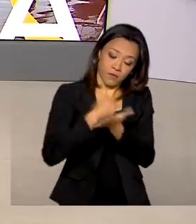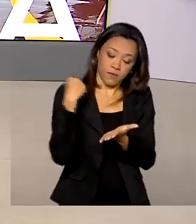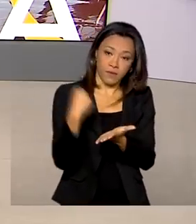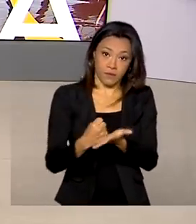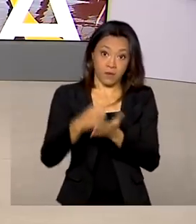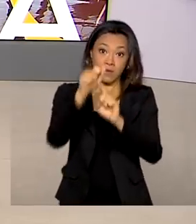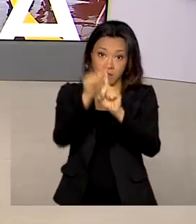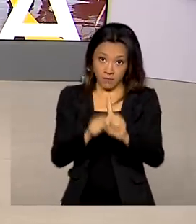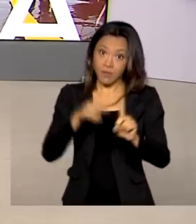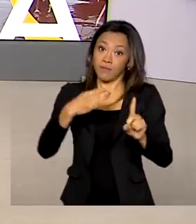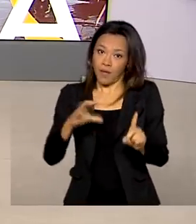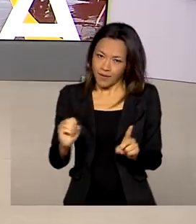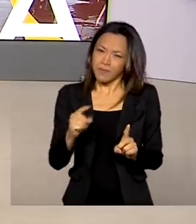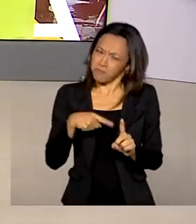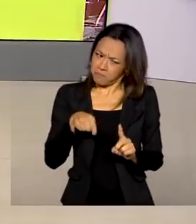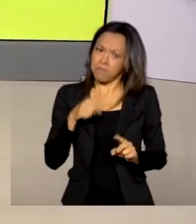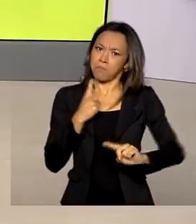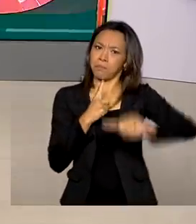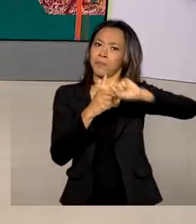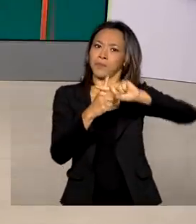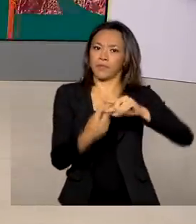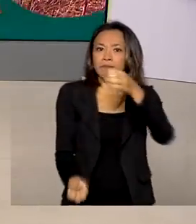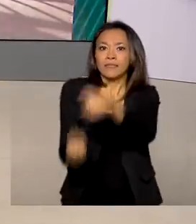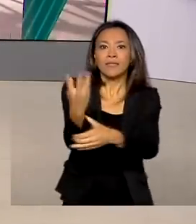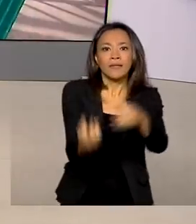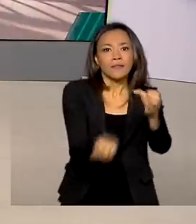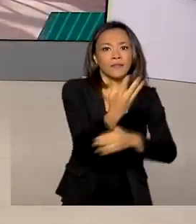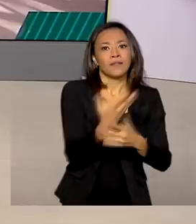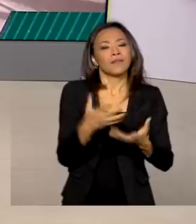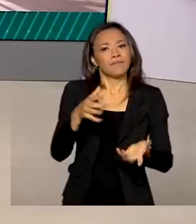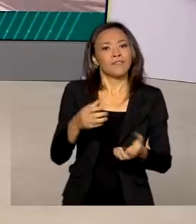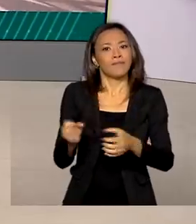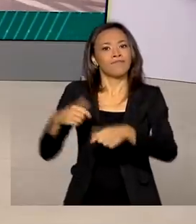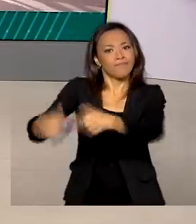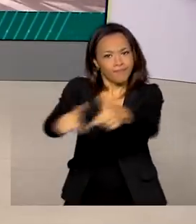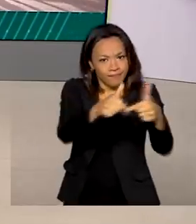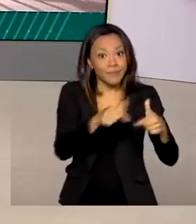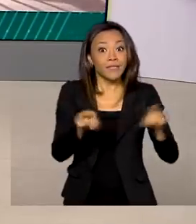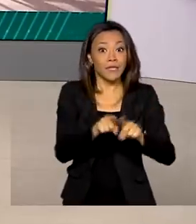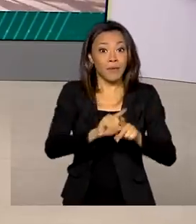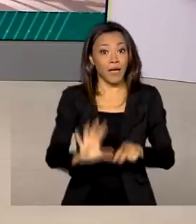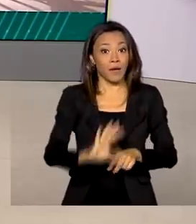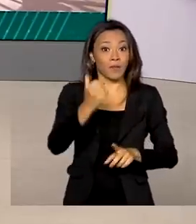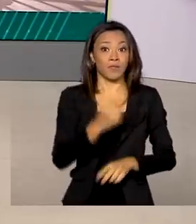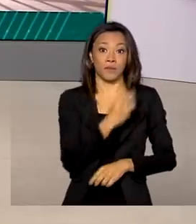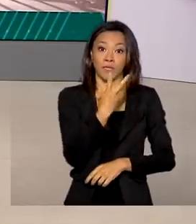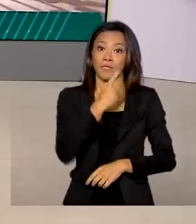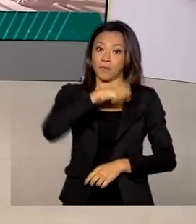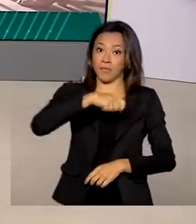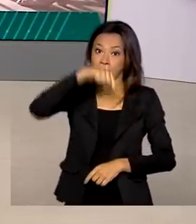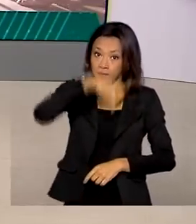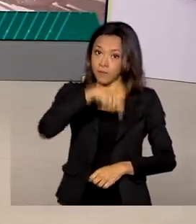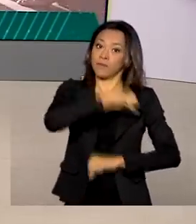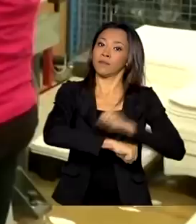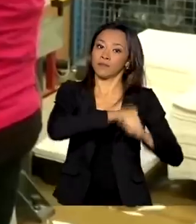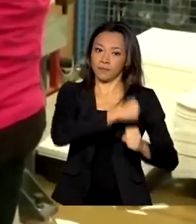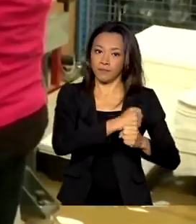ano. A tendência positiva na criação de postos de trabalho também ocorreu no primeiro trimestre do ano.